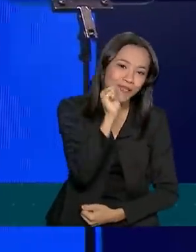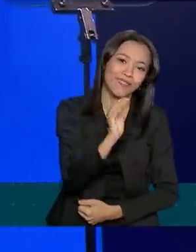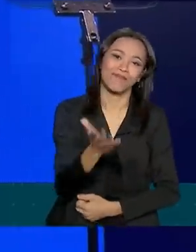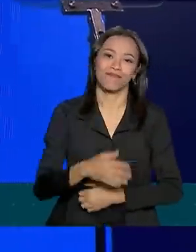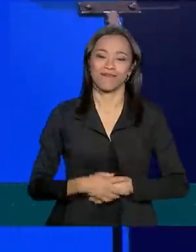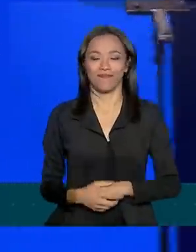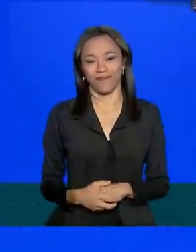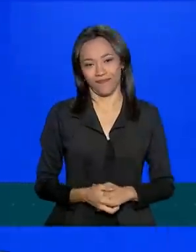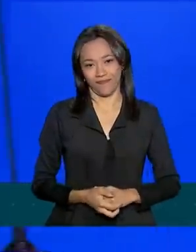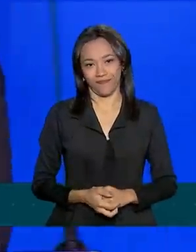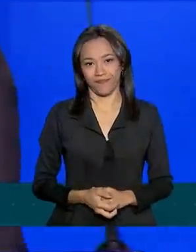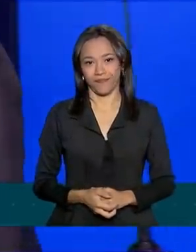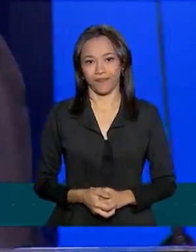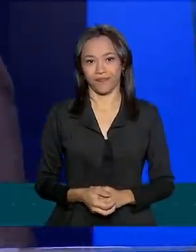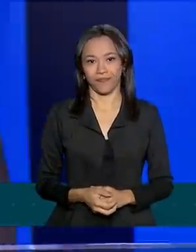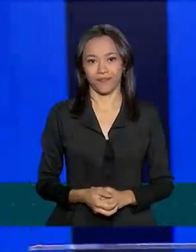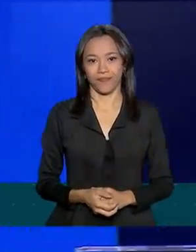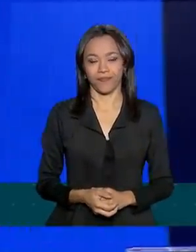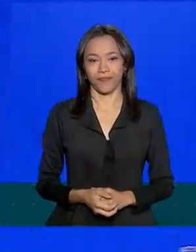obrigado.